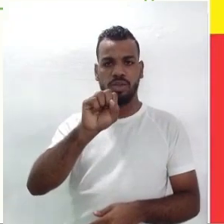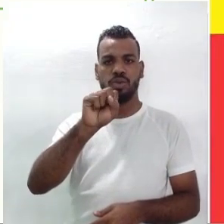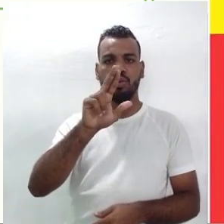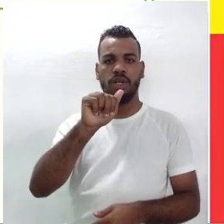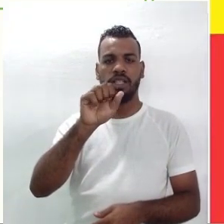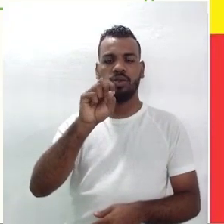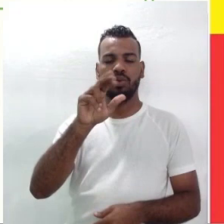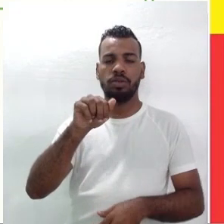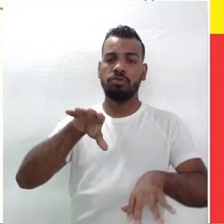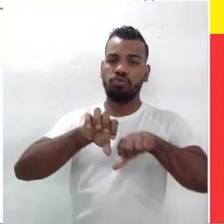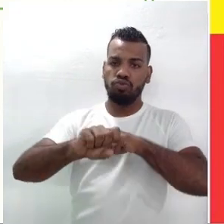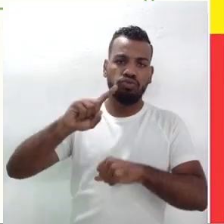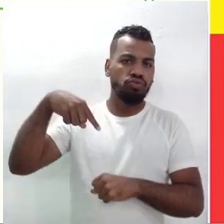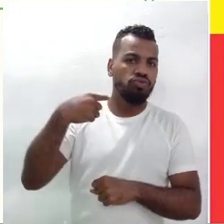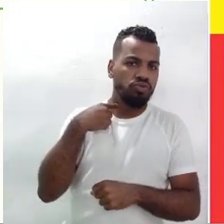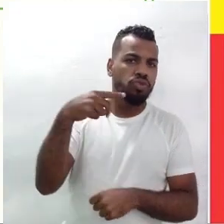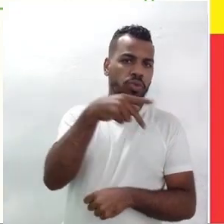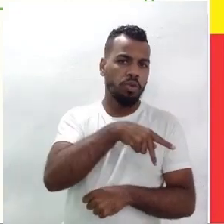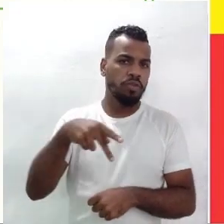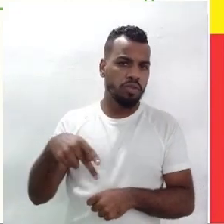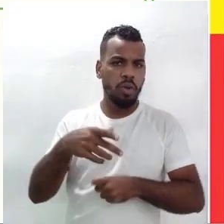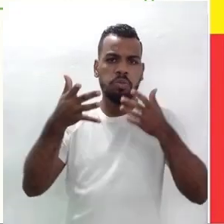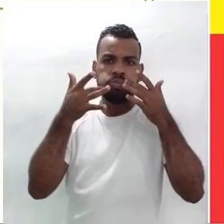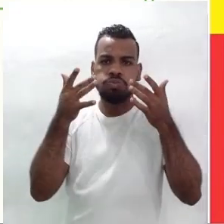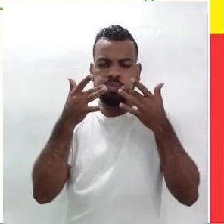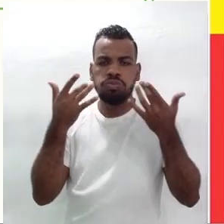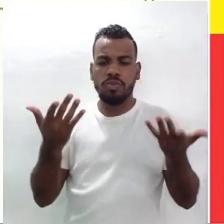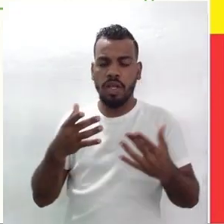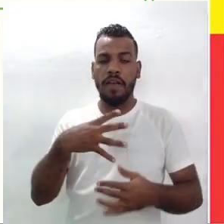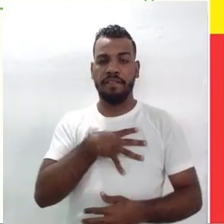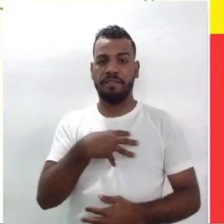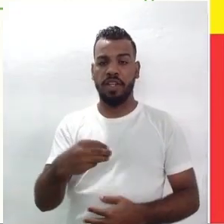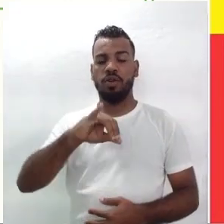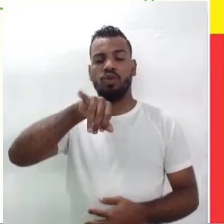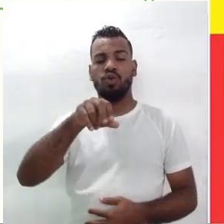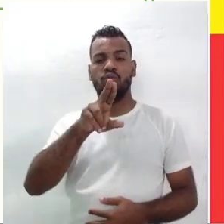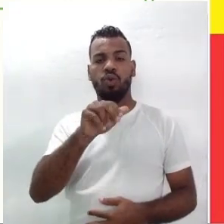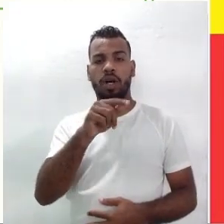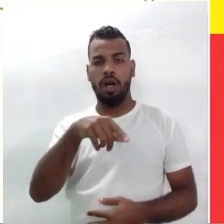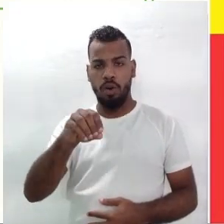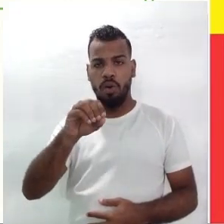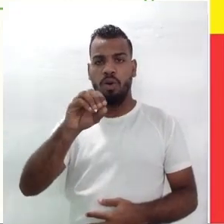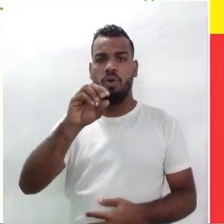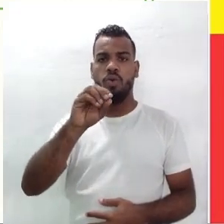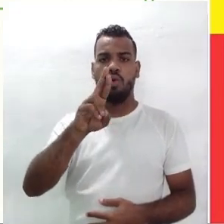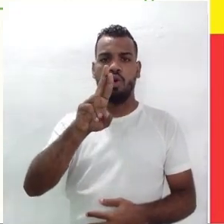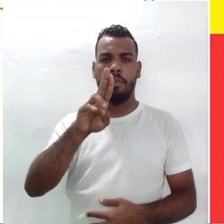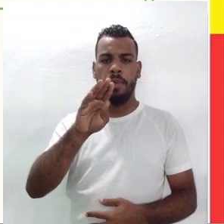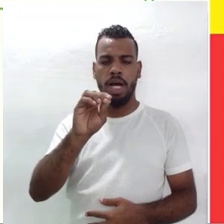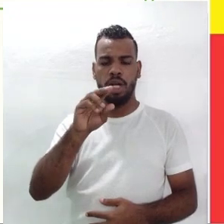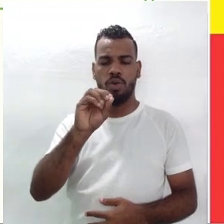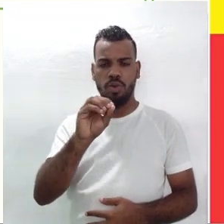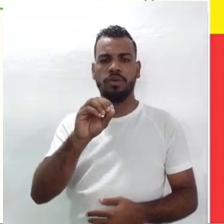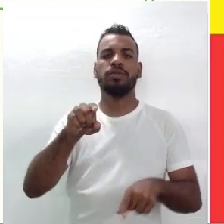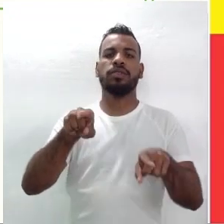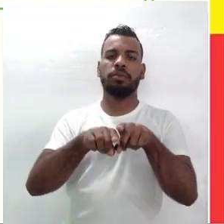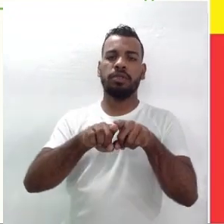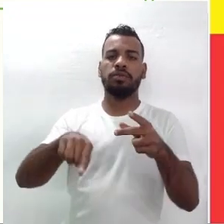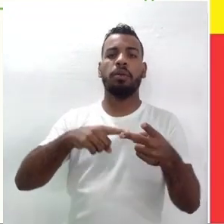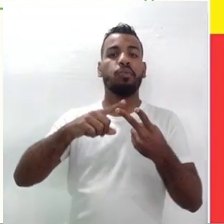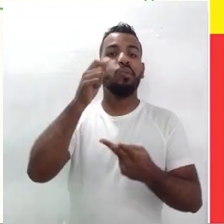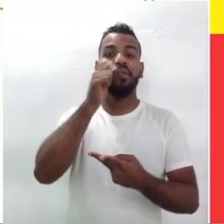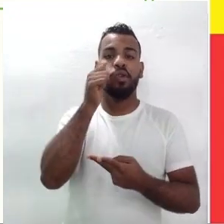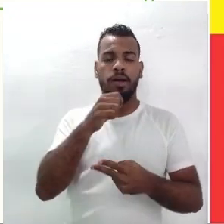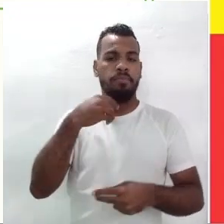teatrólogo. Ele é filho de João Urbano Pessoa de Vasconcelos Suassuna e de Rita Cássia